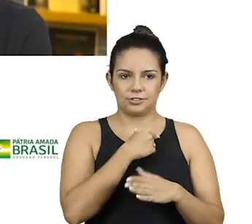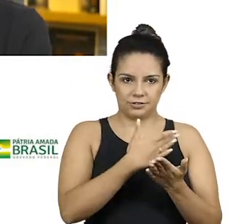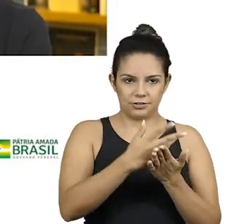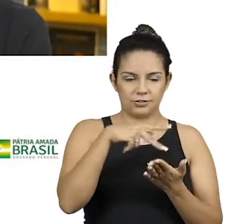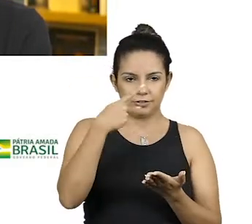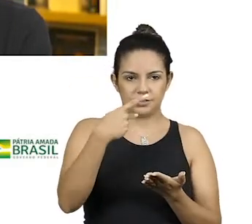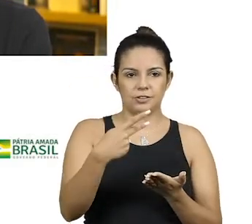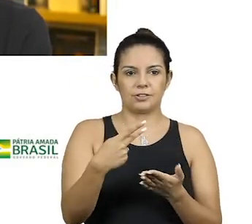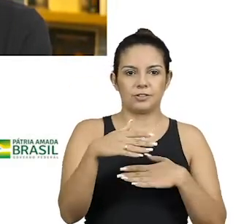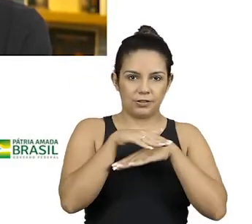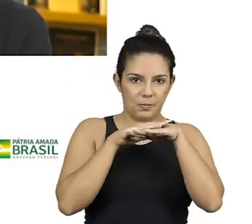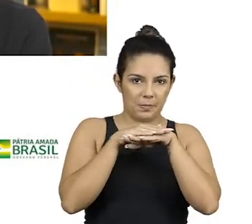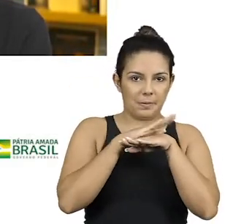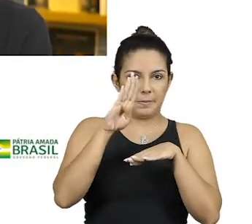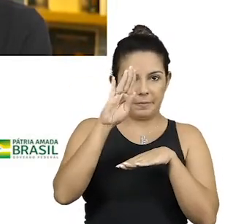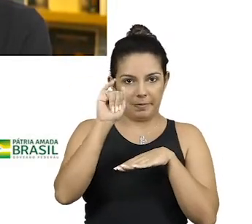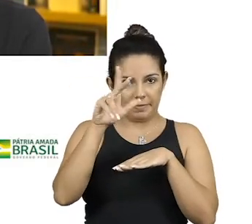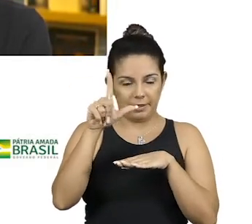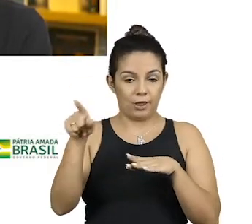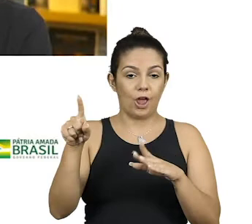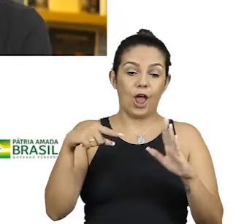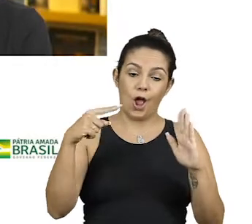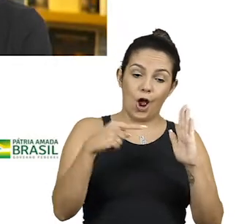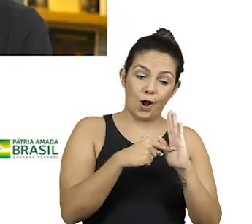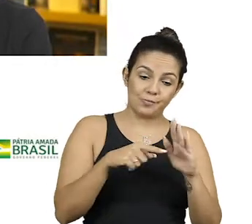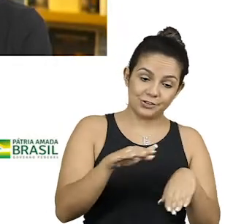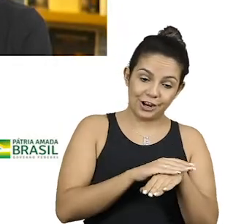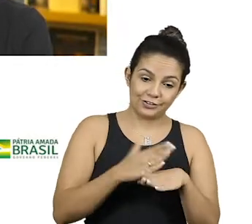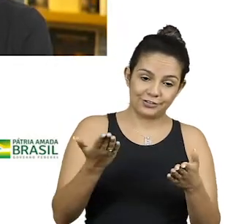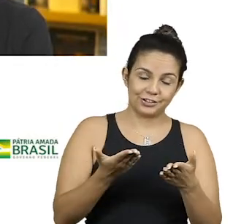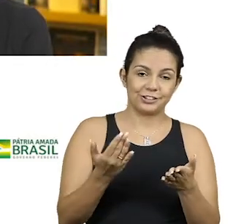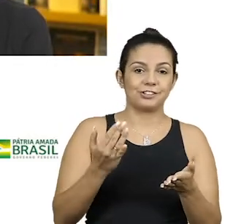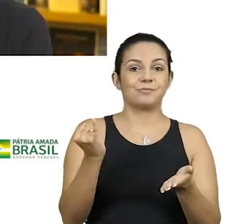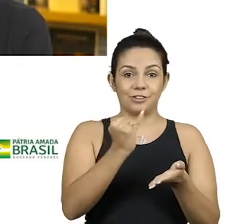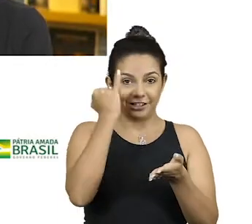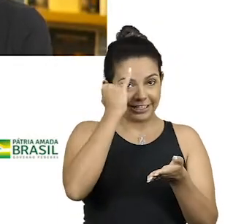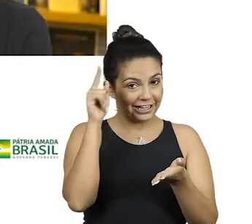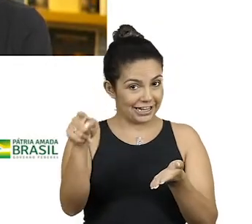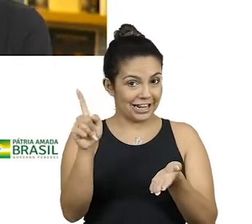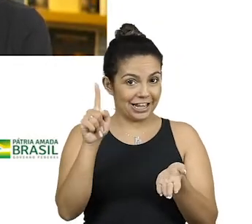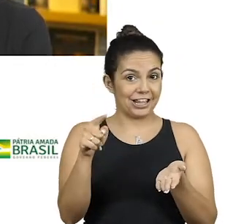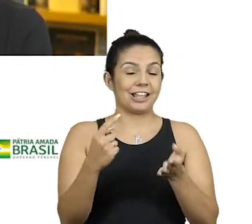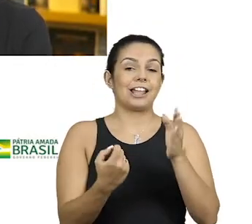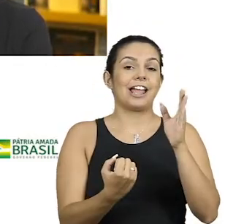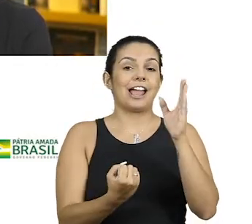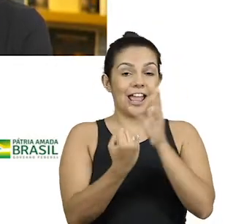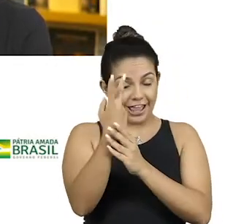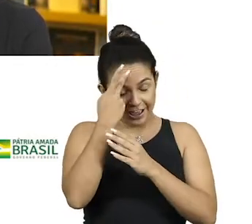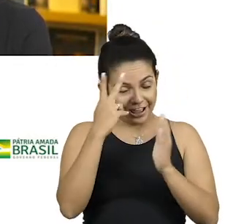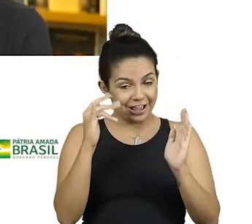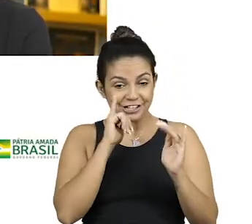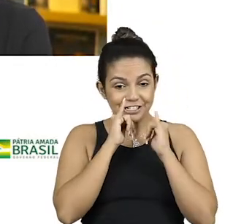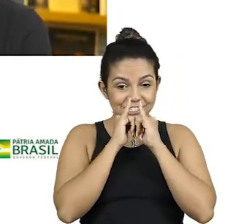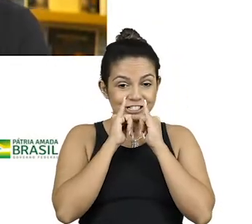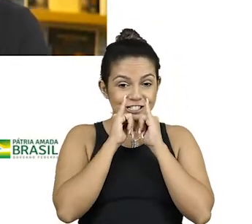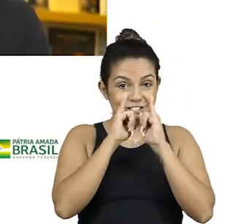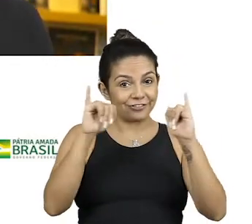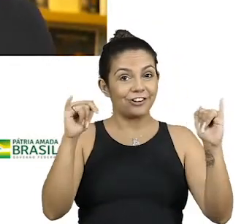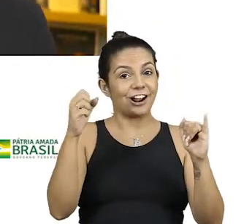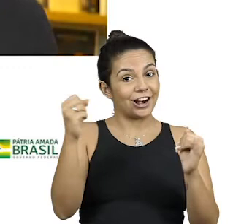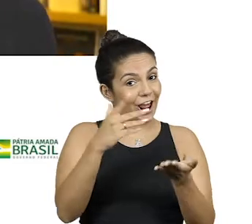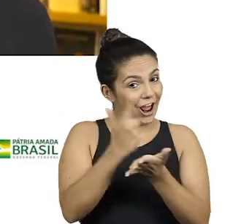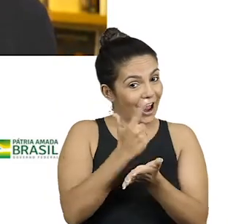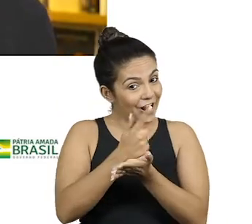pode começar a falar sobre Conversa com Bial, que é o objeto dessa conversa. Importante, gente, este é um evento para divulgar o livro